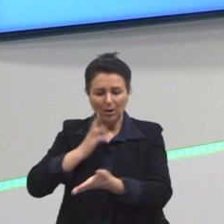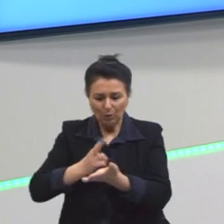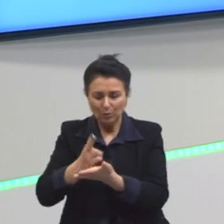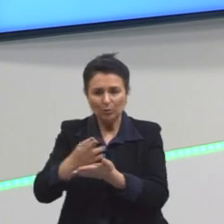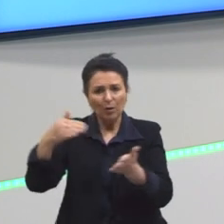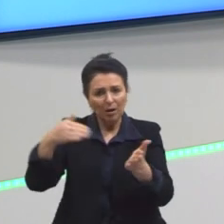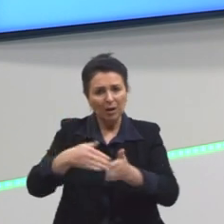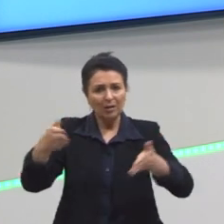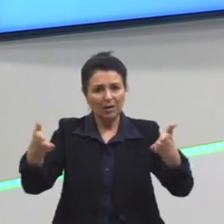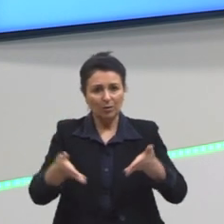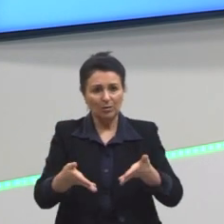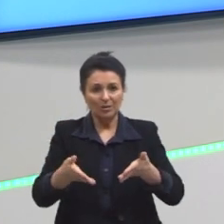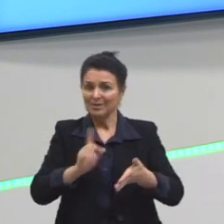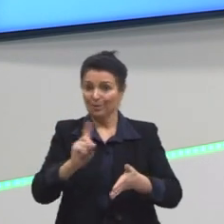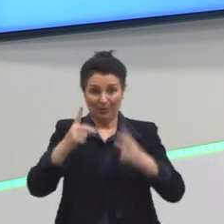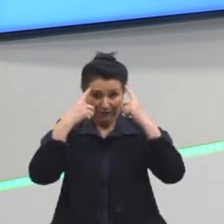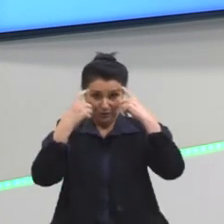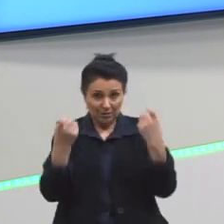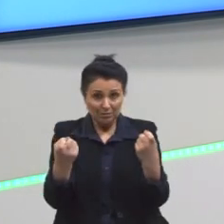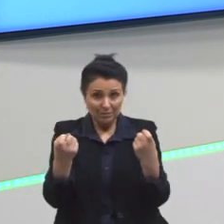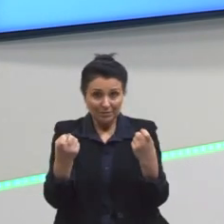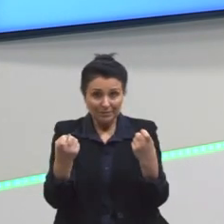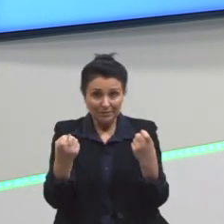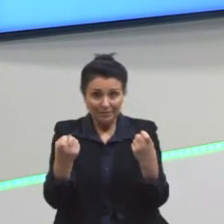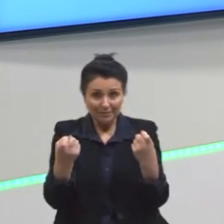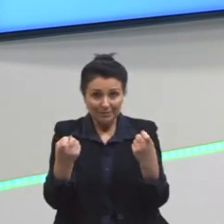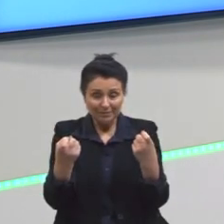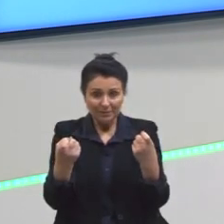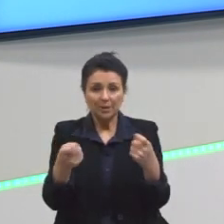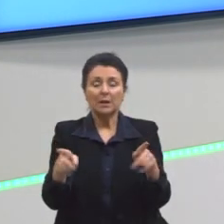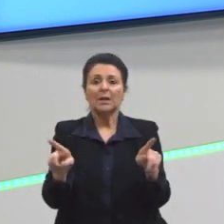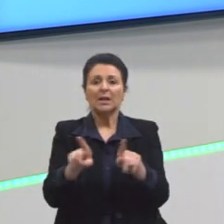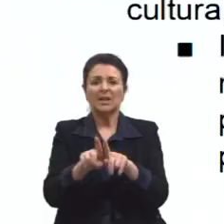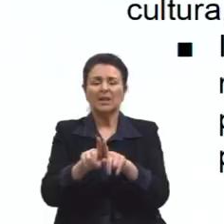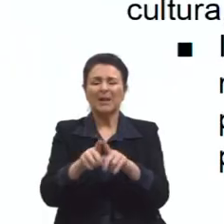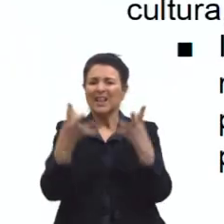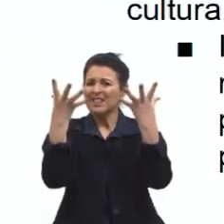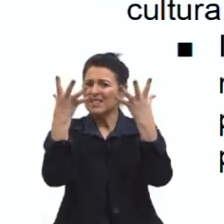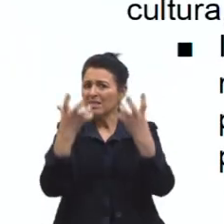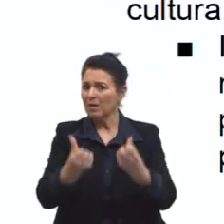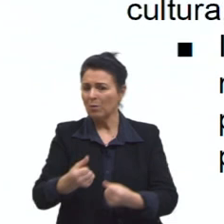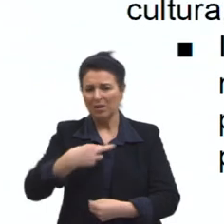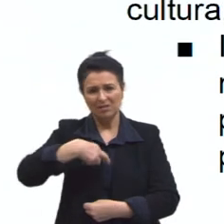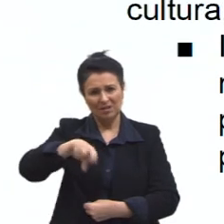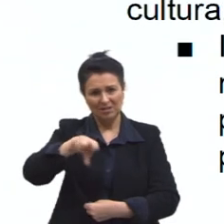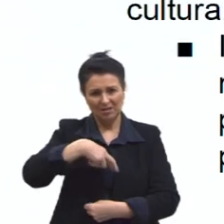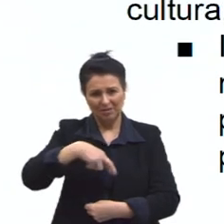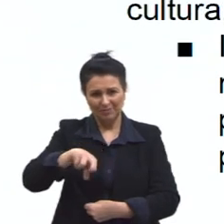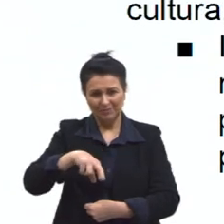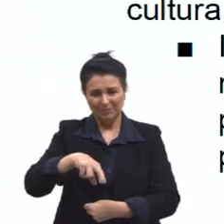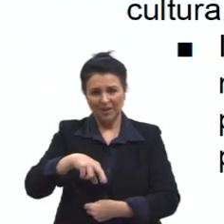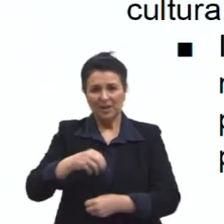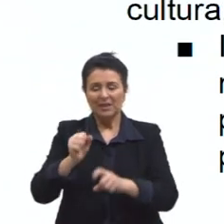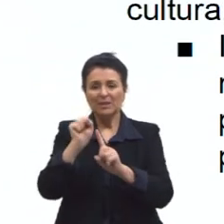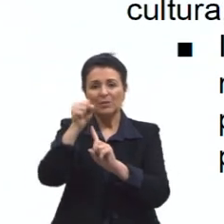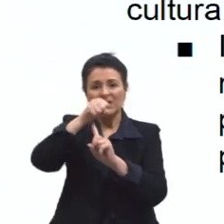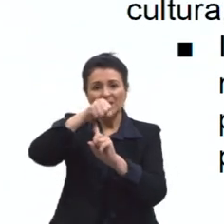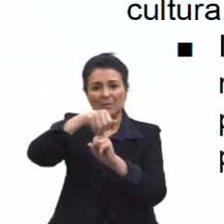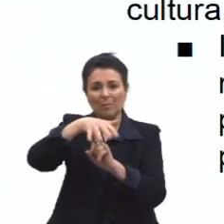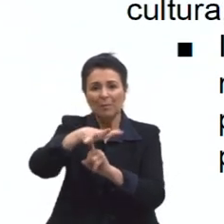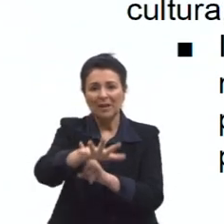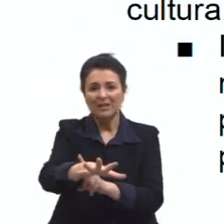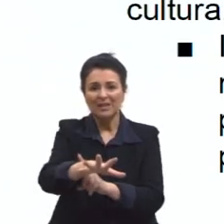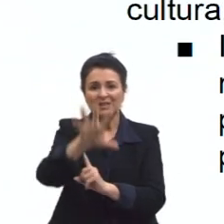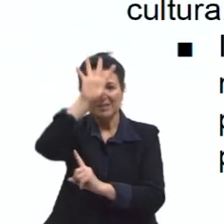E isso não é violento? E a gente pode falar também dessa intolerância religiosa contra as religiões de matrizes africanas, que